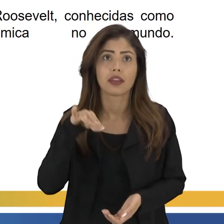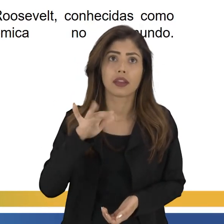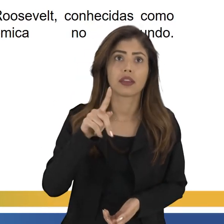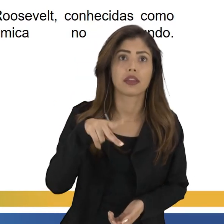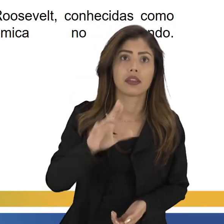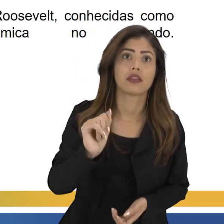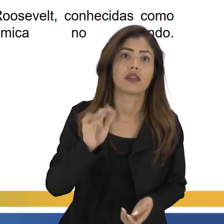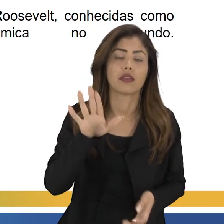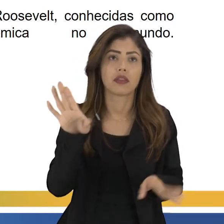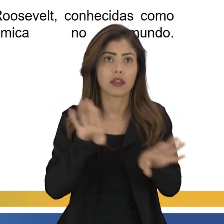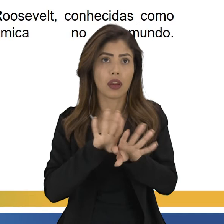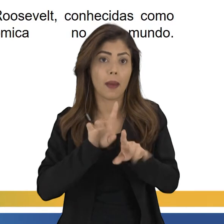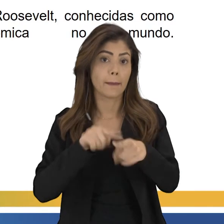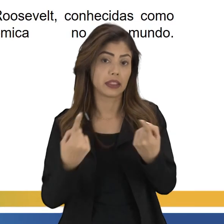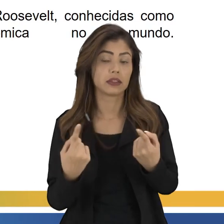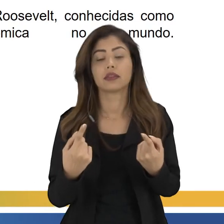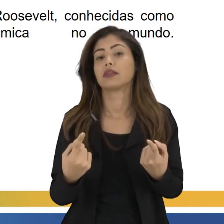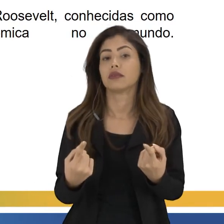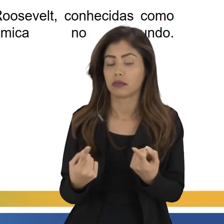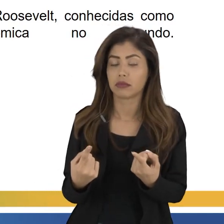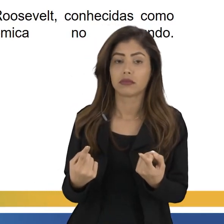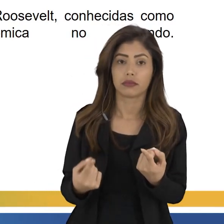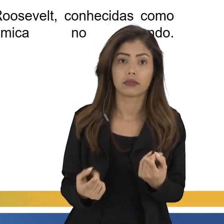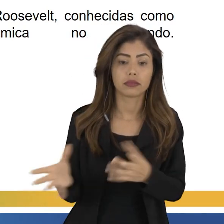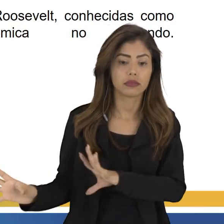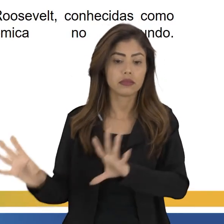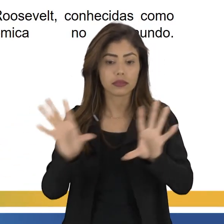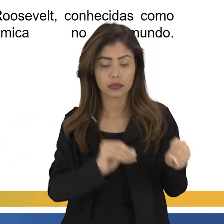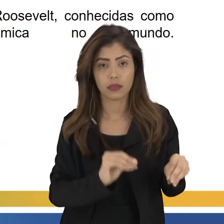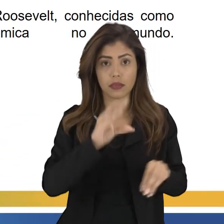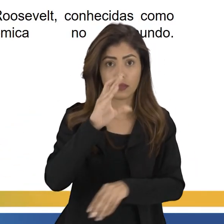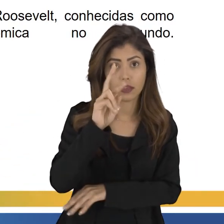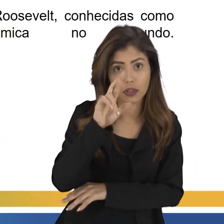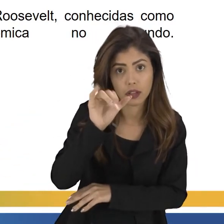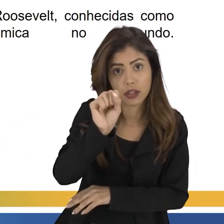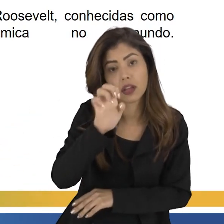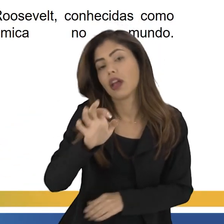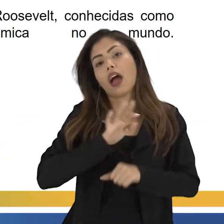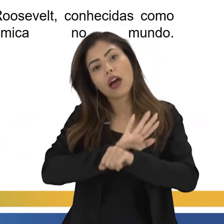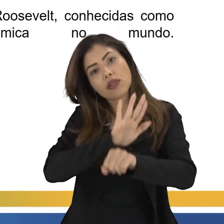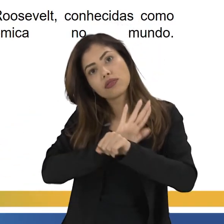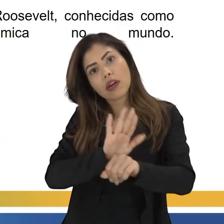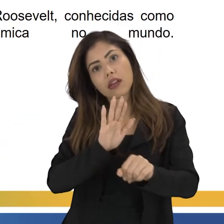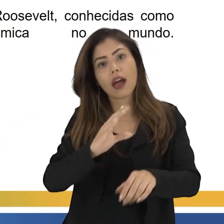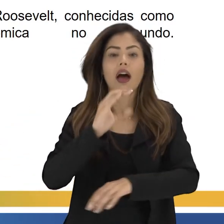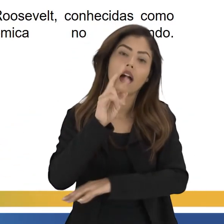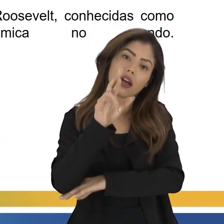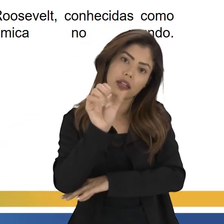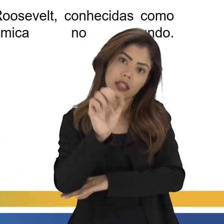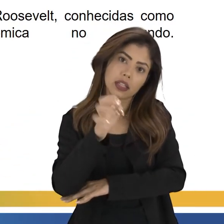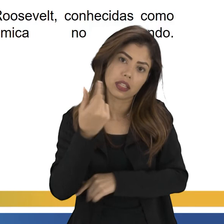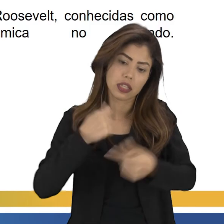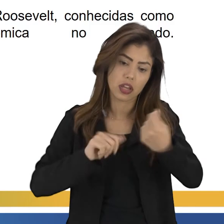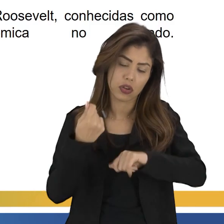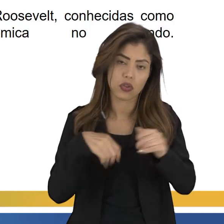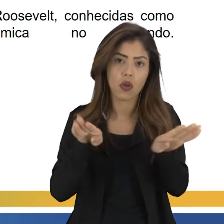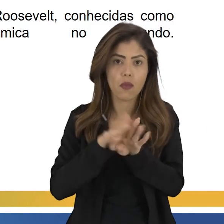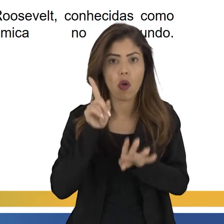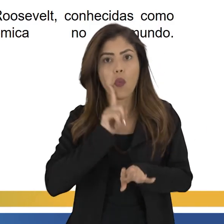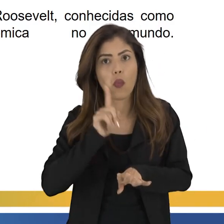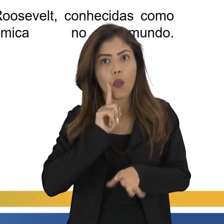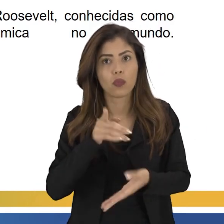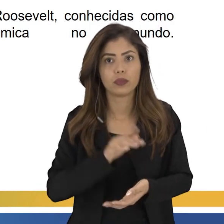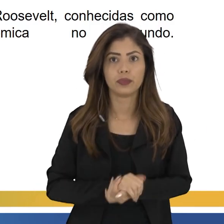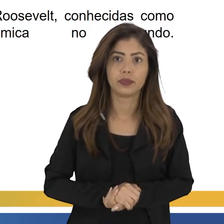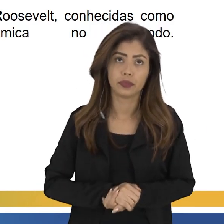criado, né? Mas, ele não leva à crise. Ele vem, na verdade, para tentar remediar essa crise econômica nos Estados